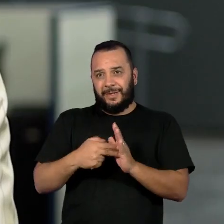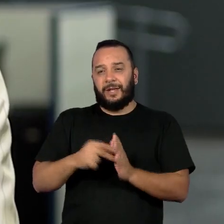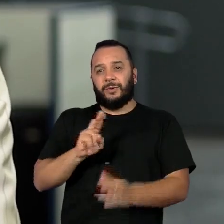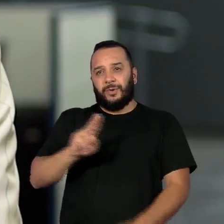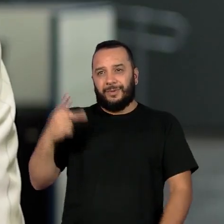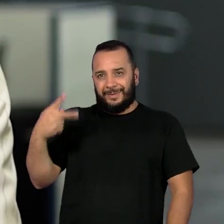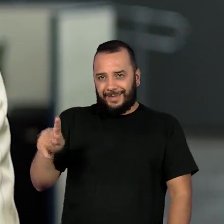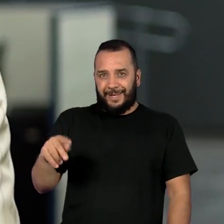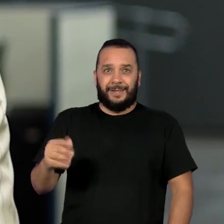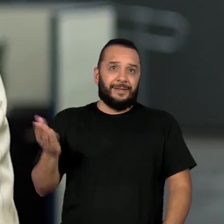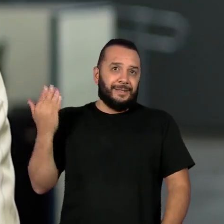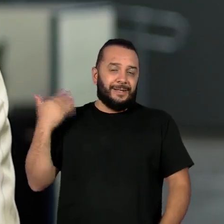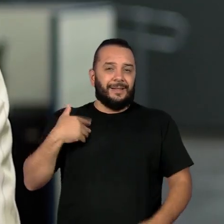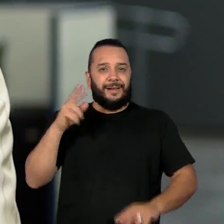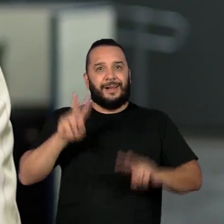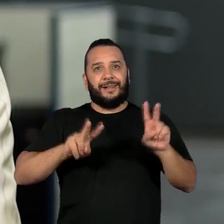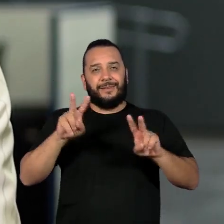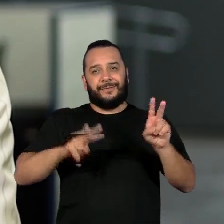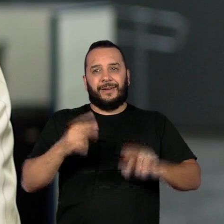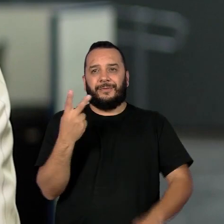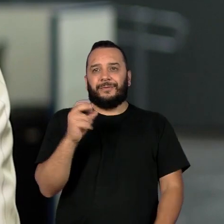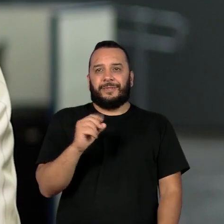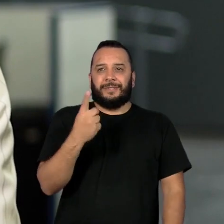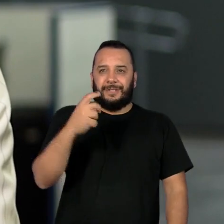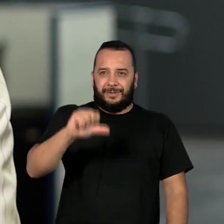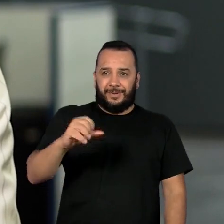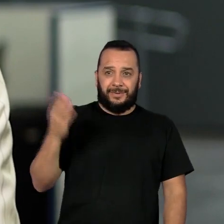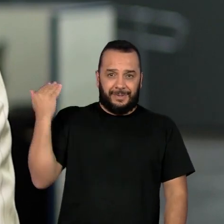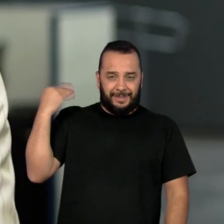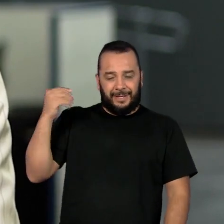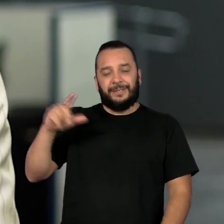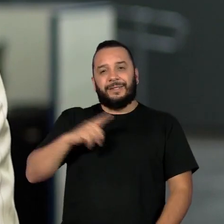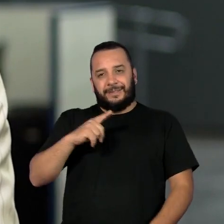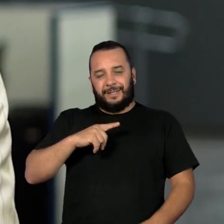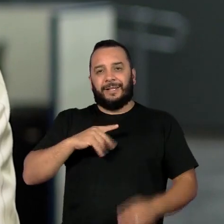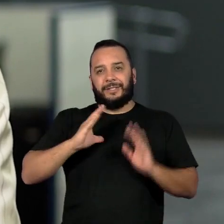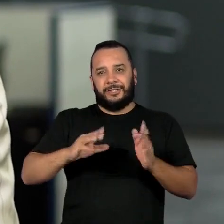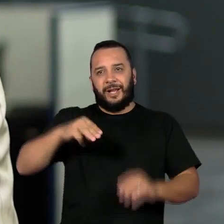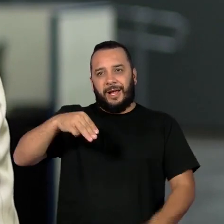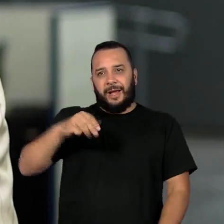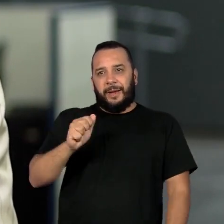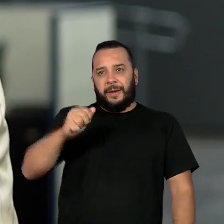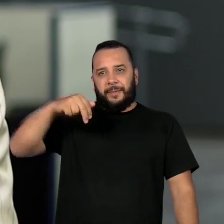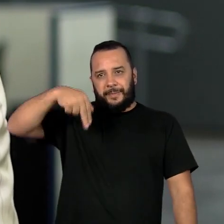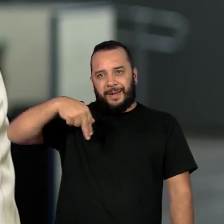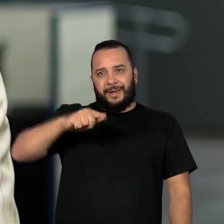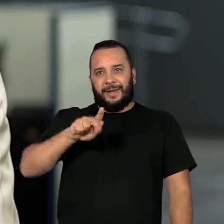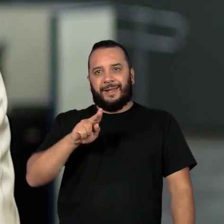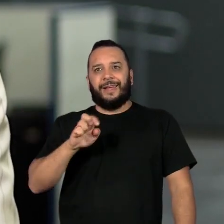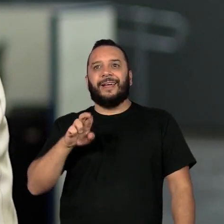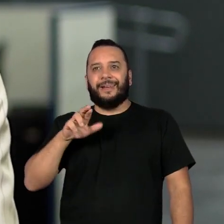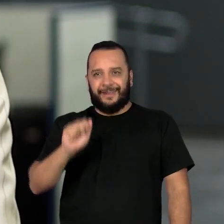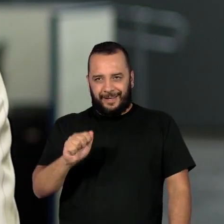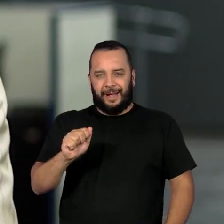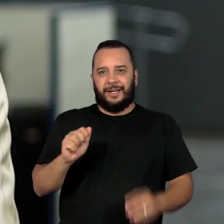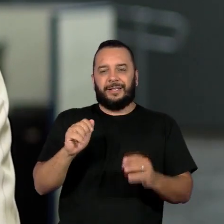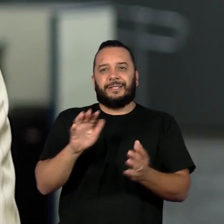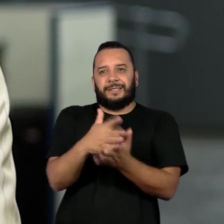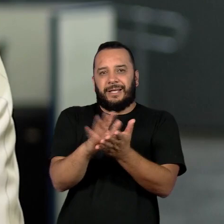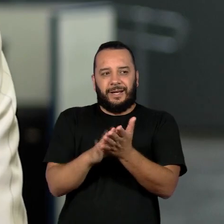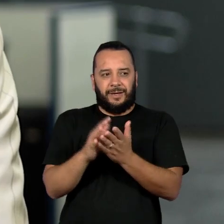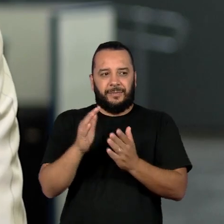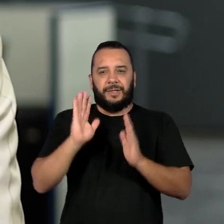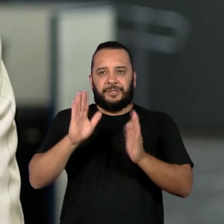no Carnaval 2019, a mangueira colocou na avenida a história que a história não conta, que era a história dos